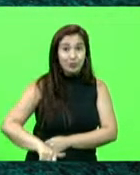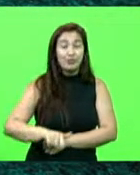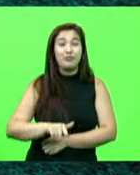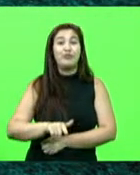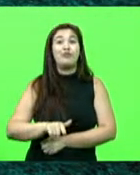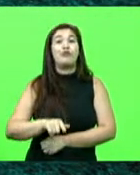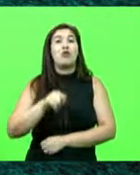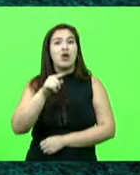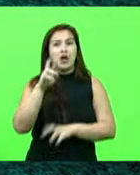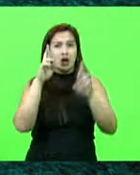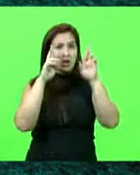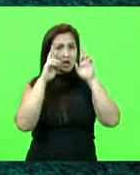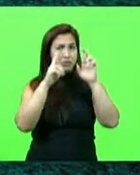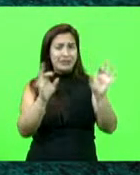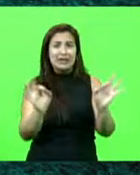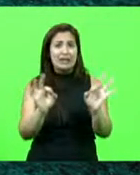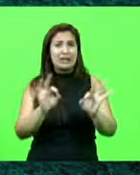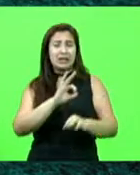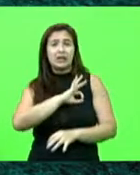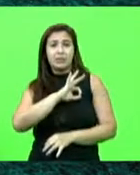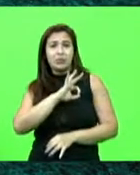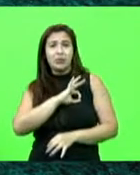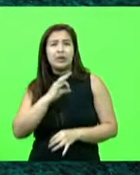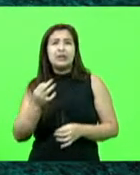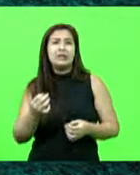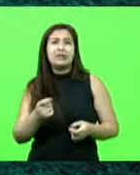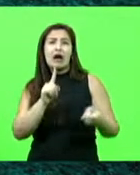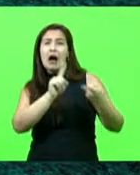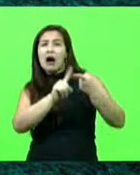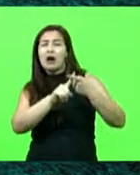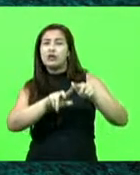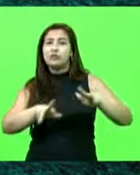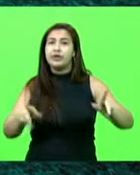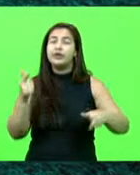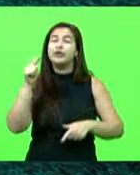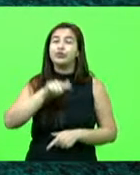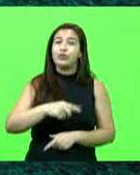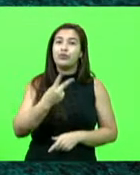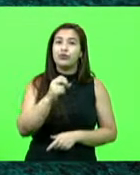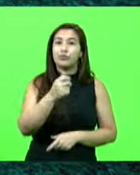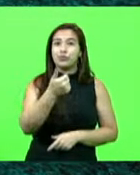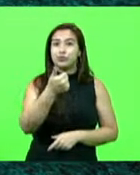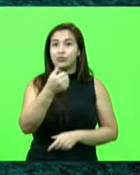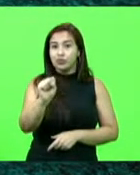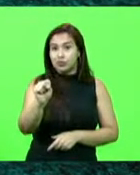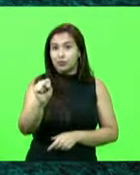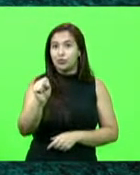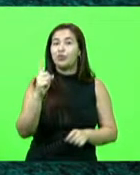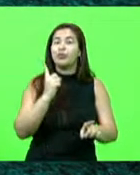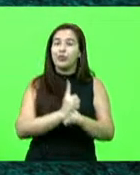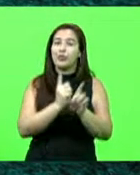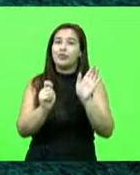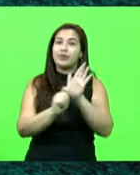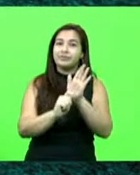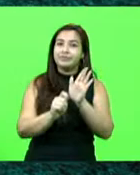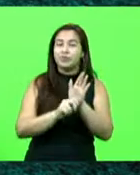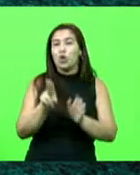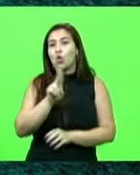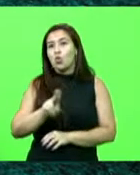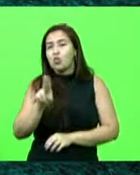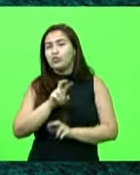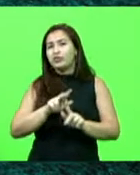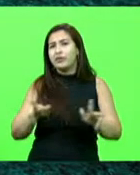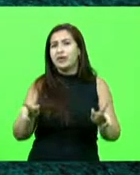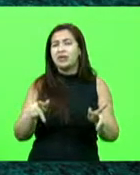desacato, desobediência e ameaça. Em 2018, boletim de ocorrência, novamente, envolvendo uso de drogas. Continua, injúria,